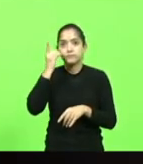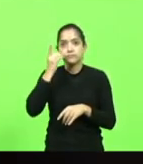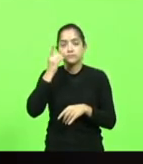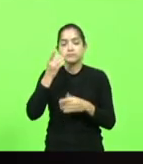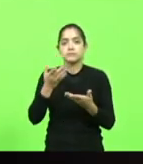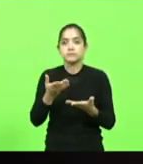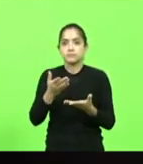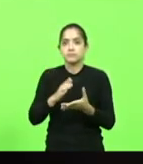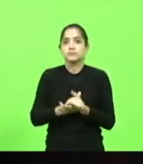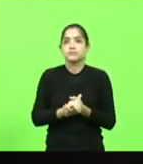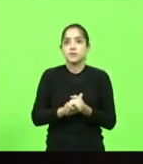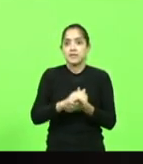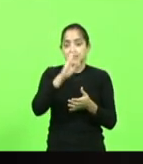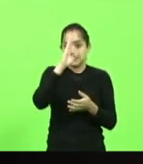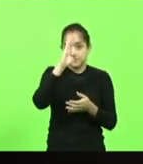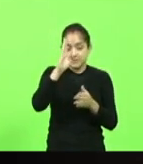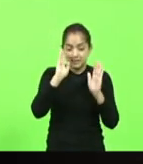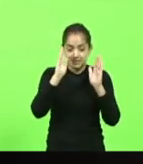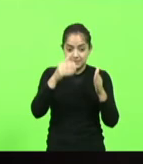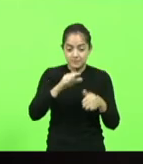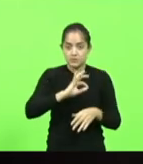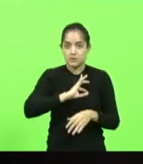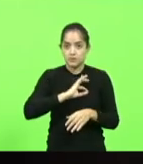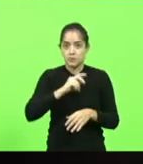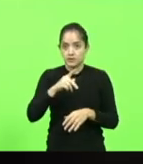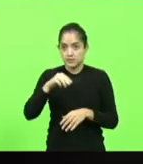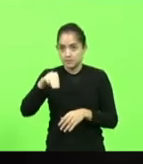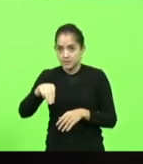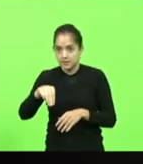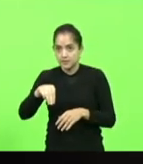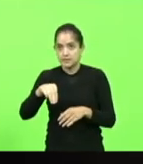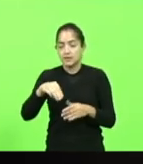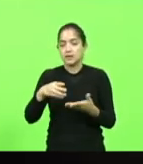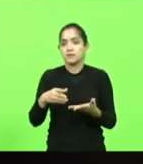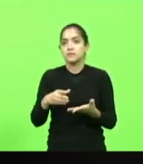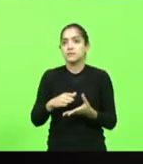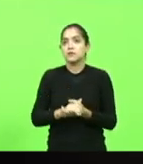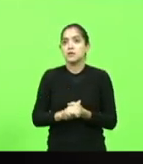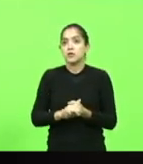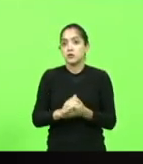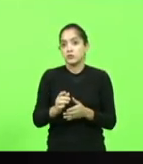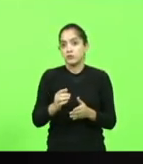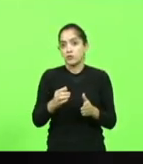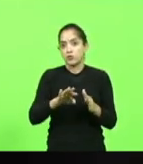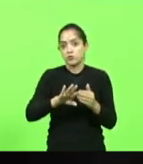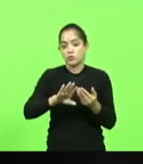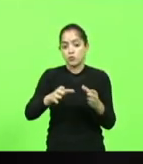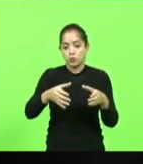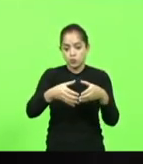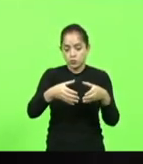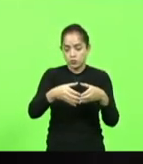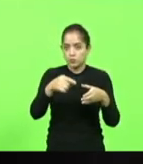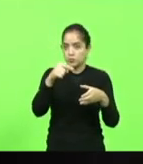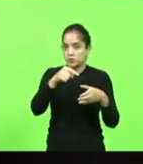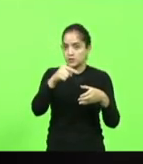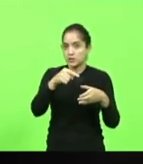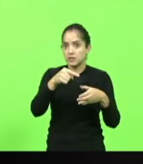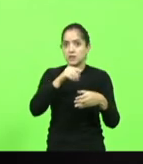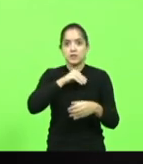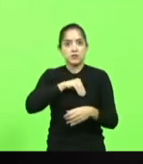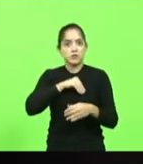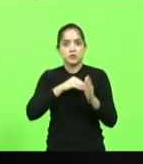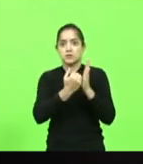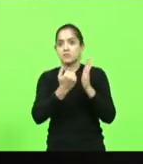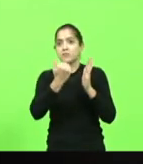pública especificamente da polícia militar que volta a dizer que foram os únicos que não receberam o